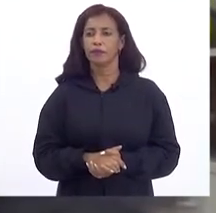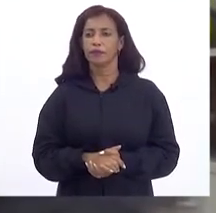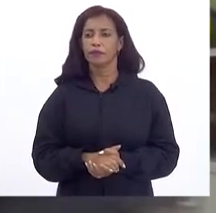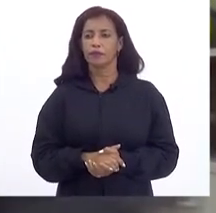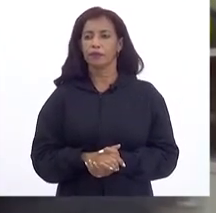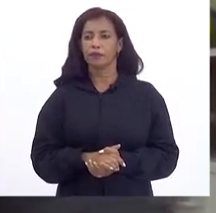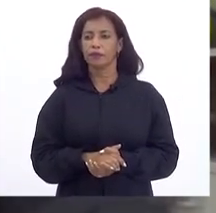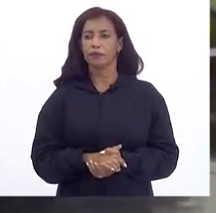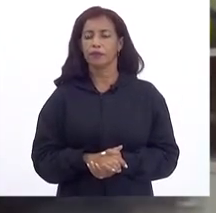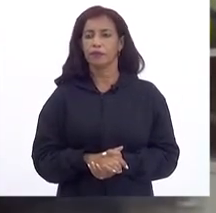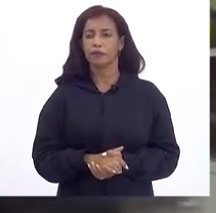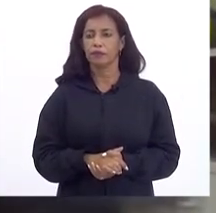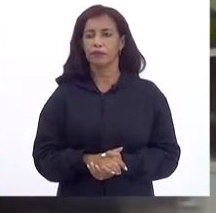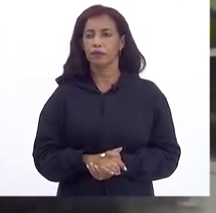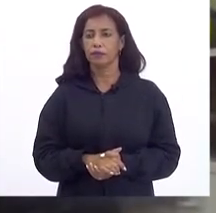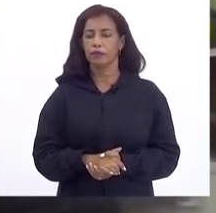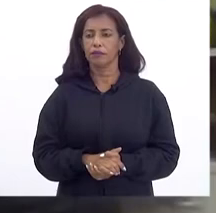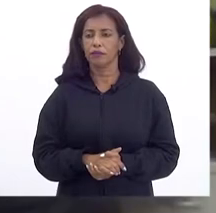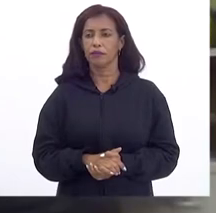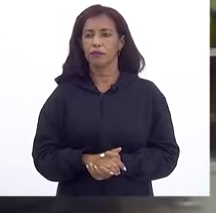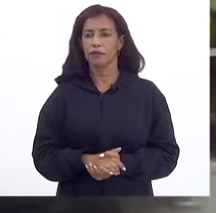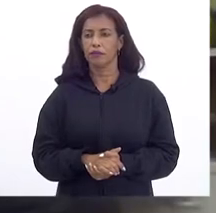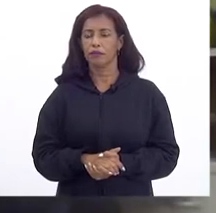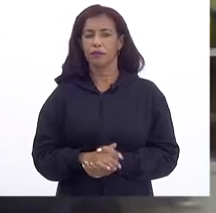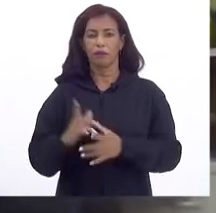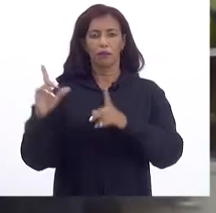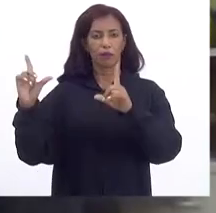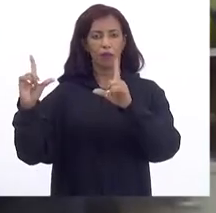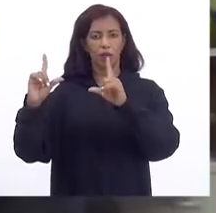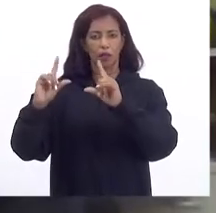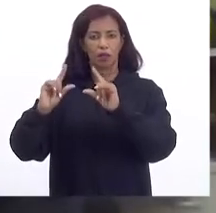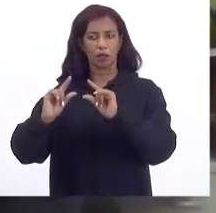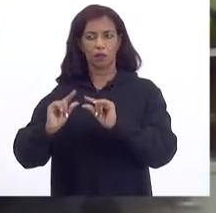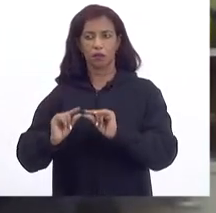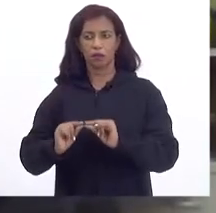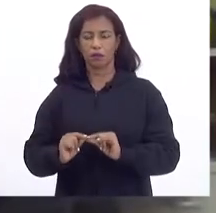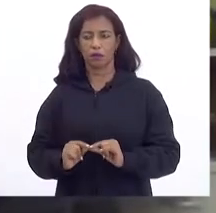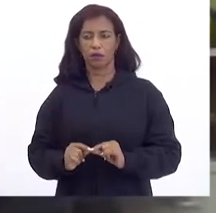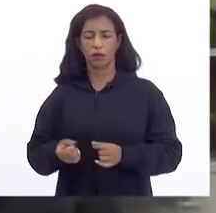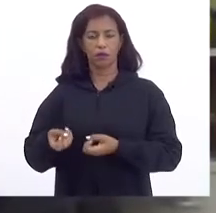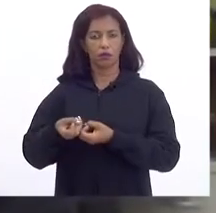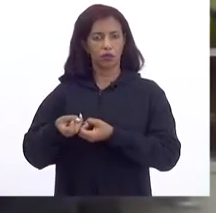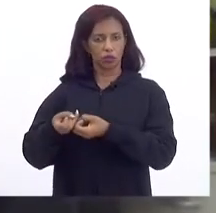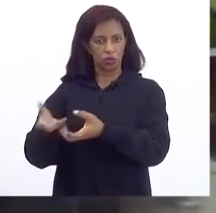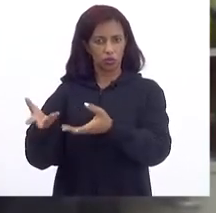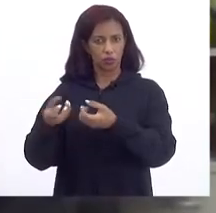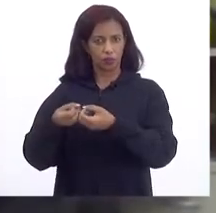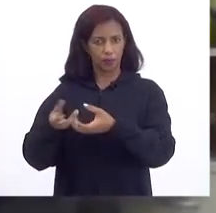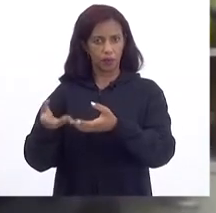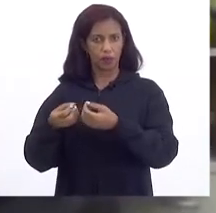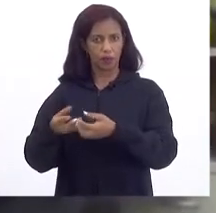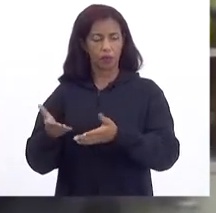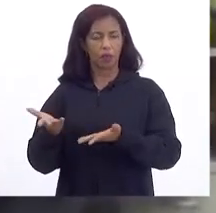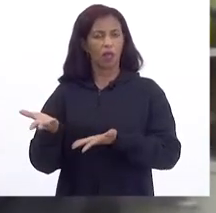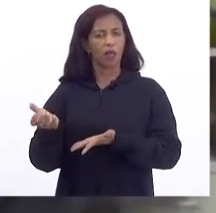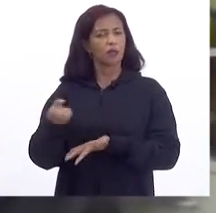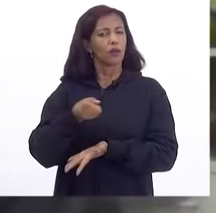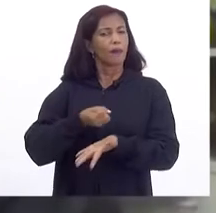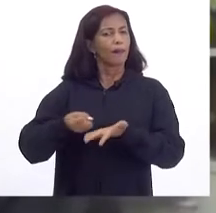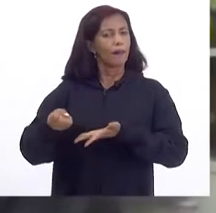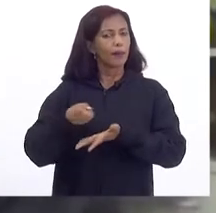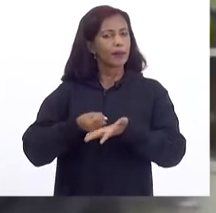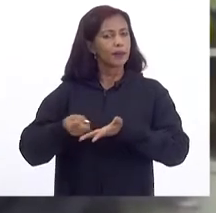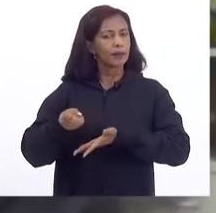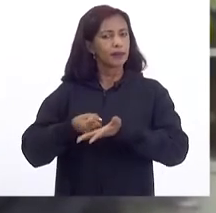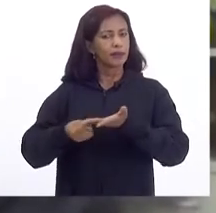Deputado A redução Das despesas Correntes Elas estão baseadas Em operação